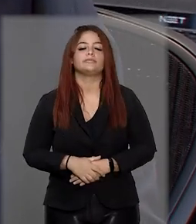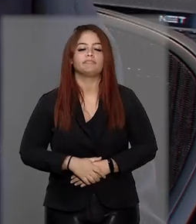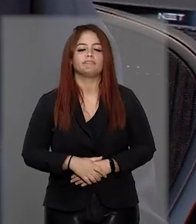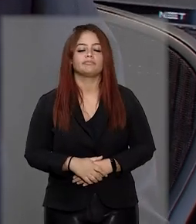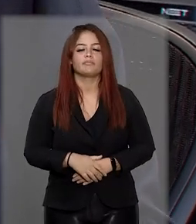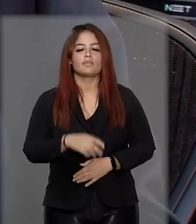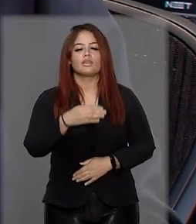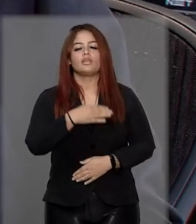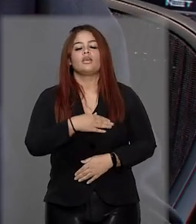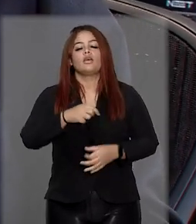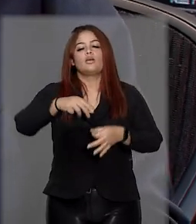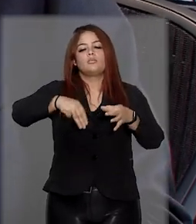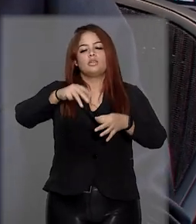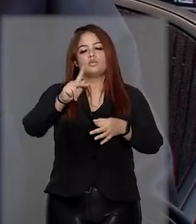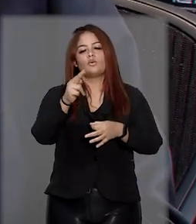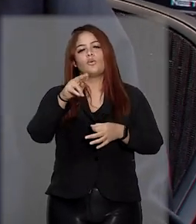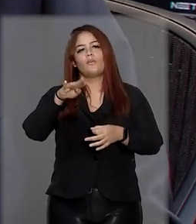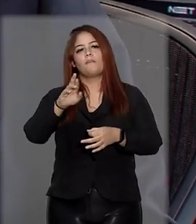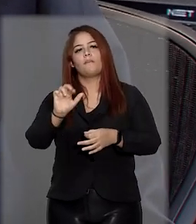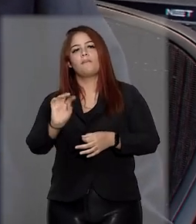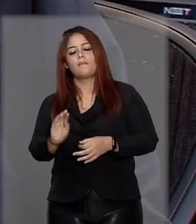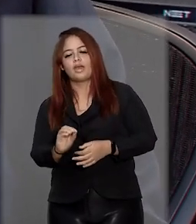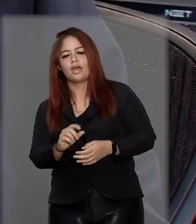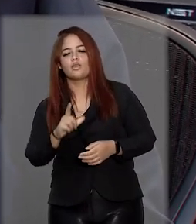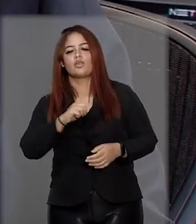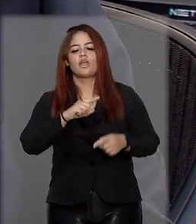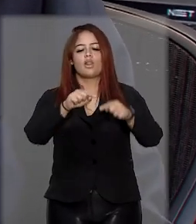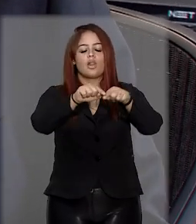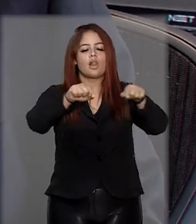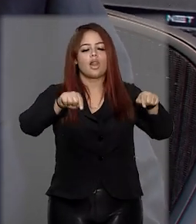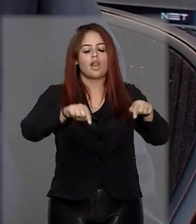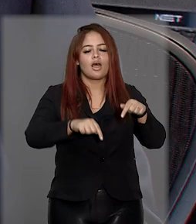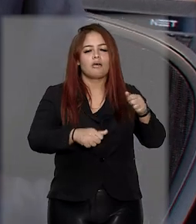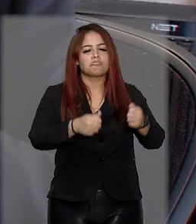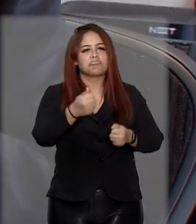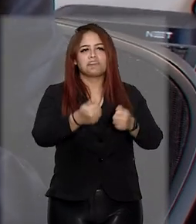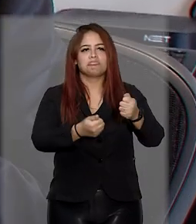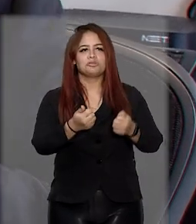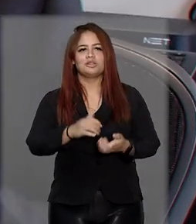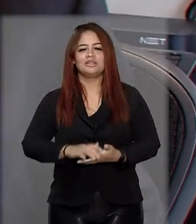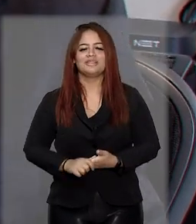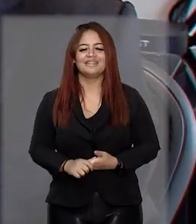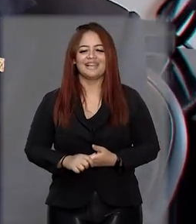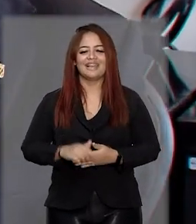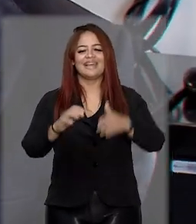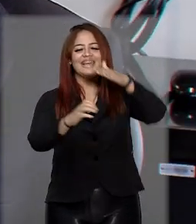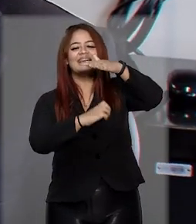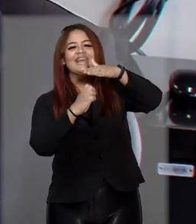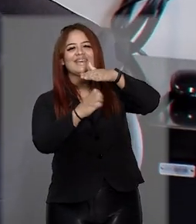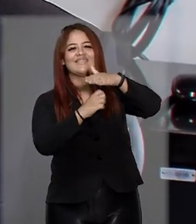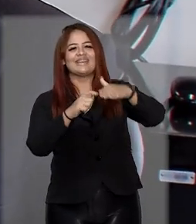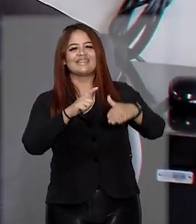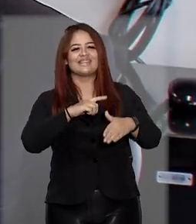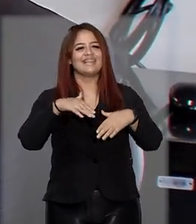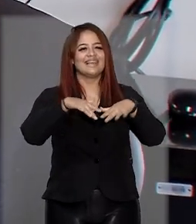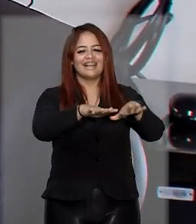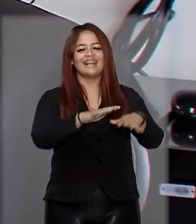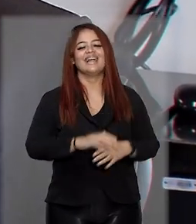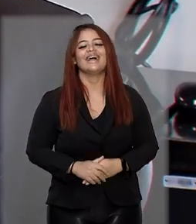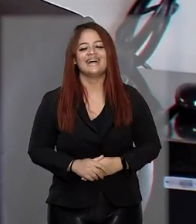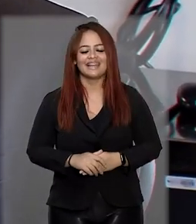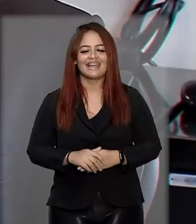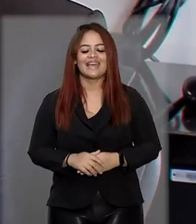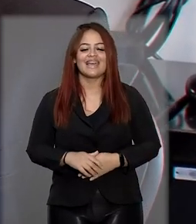Humberto Martins, a ocupação irregular do cartódromo pelas empresas operantes do espaço foi reconhecida pelo Tribunal de